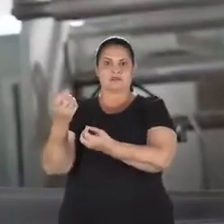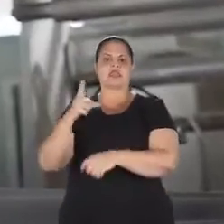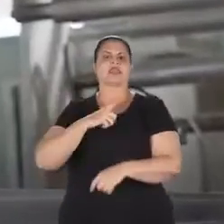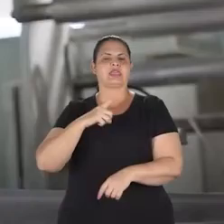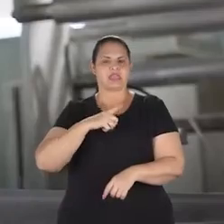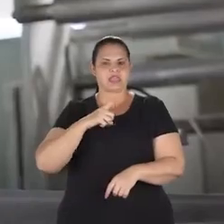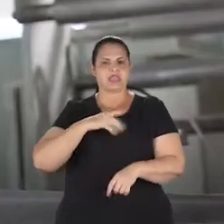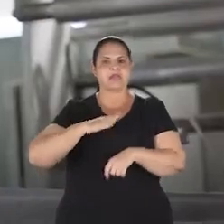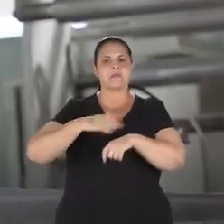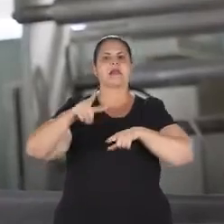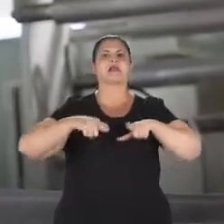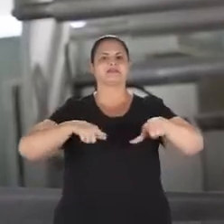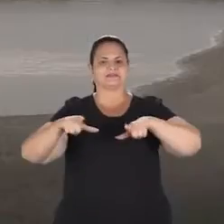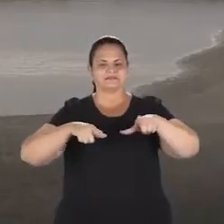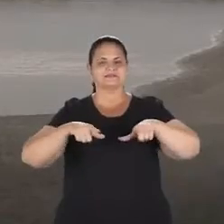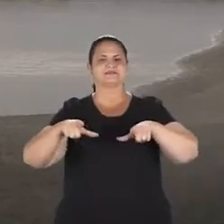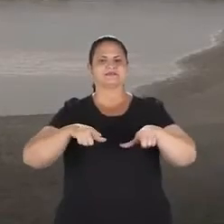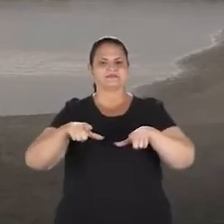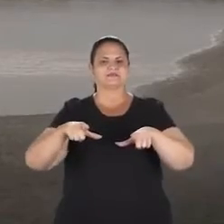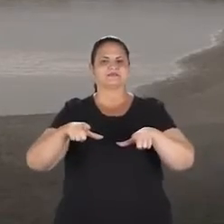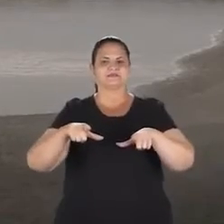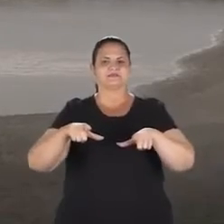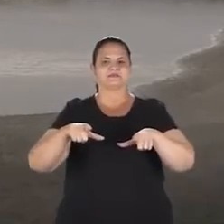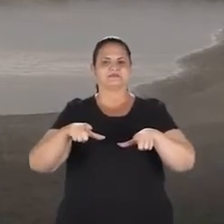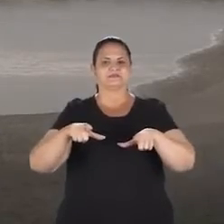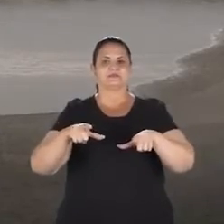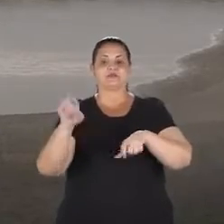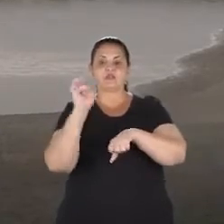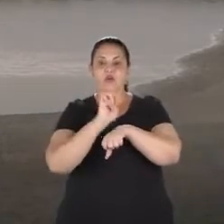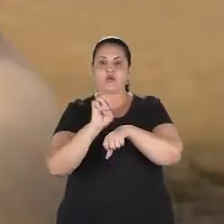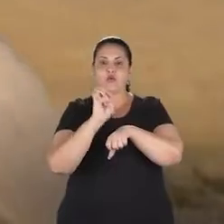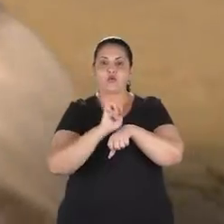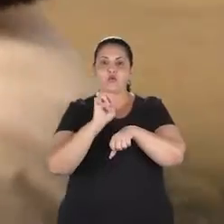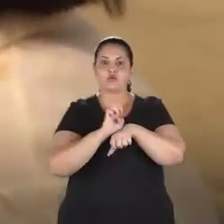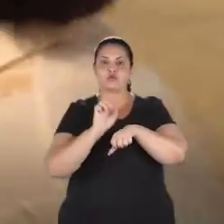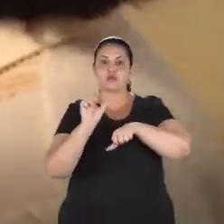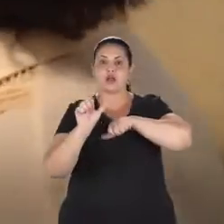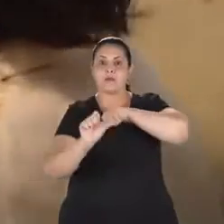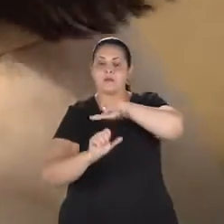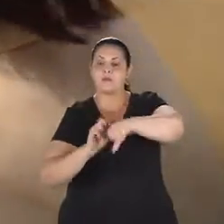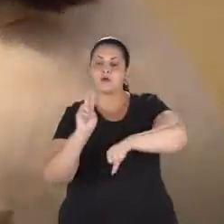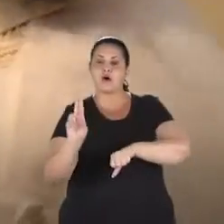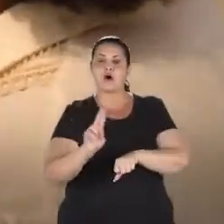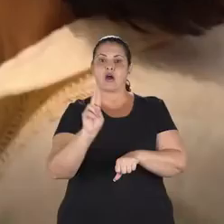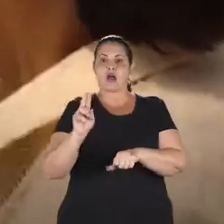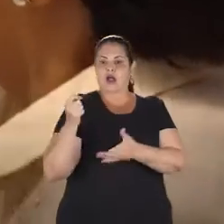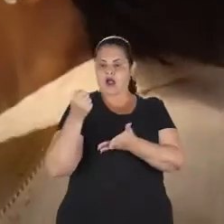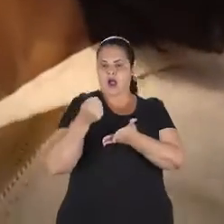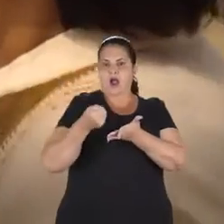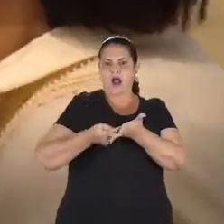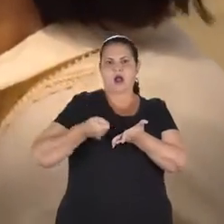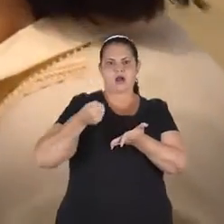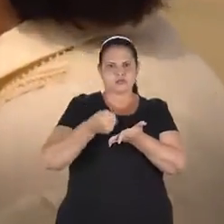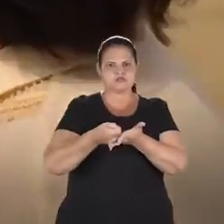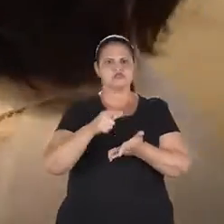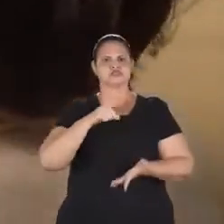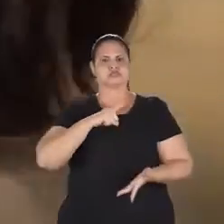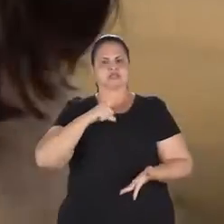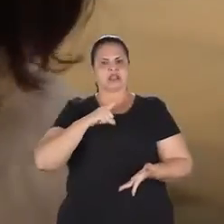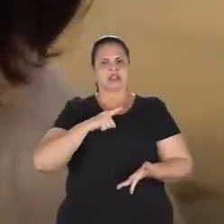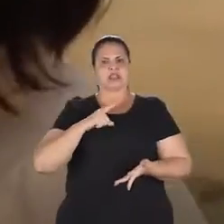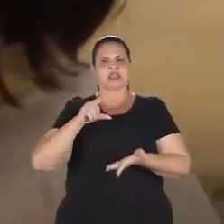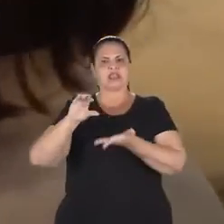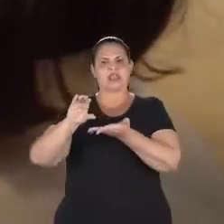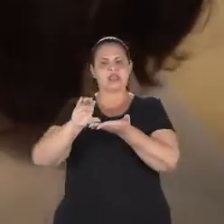temos mais empregos. O Estado passou a funcionar, a pagar, a ter